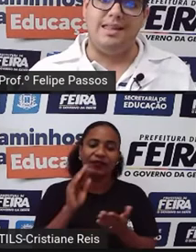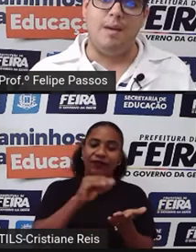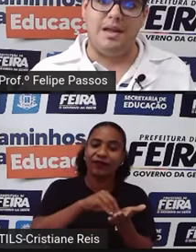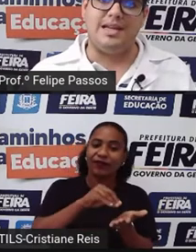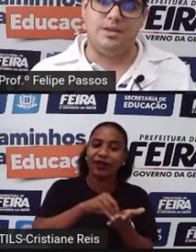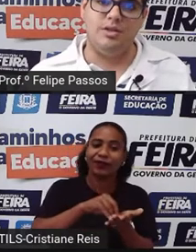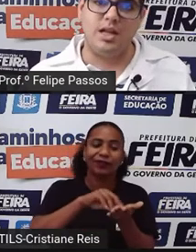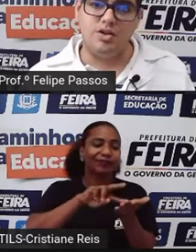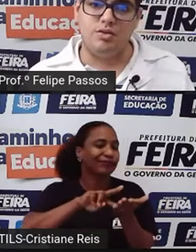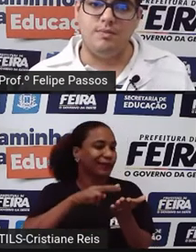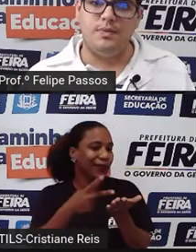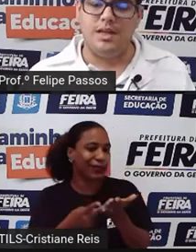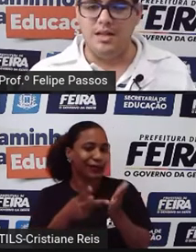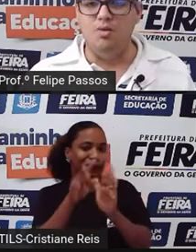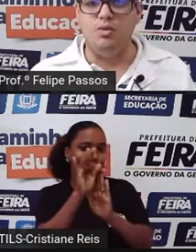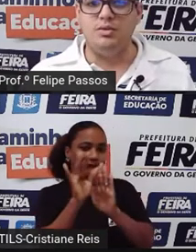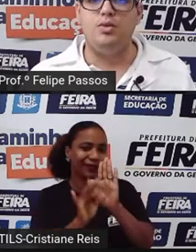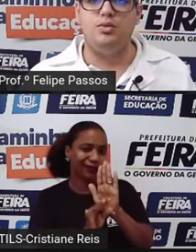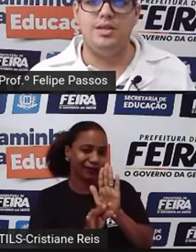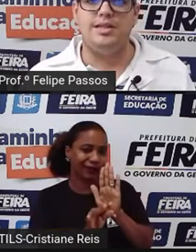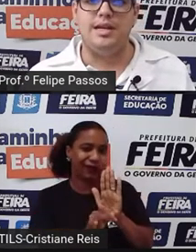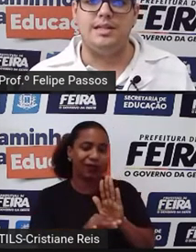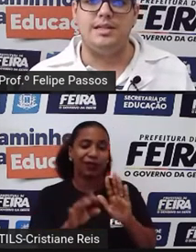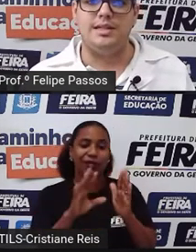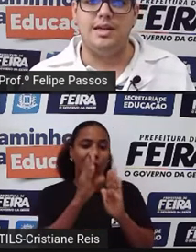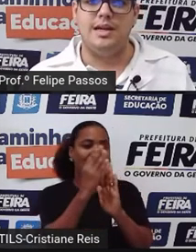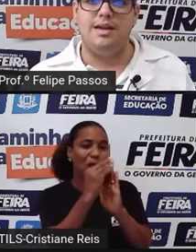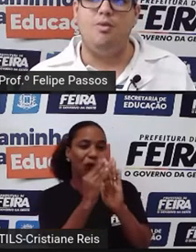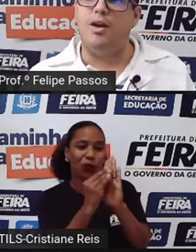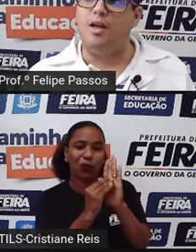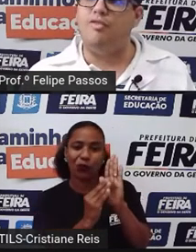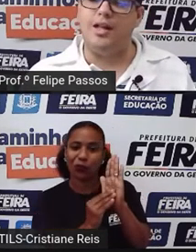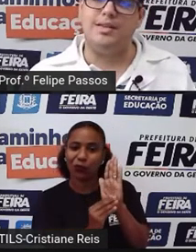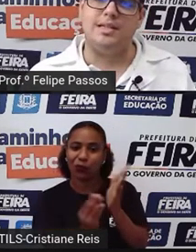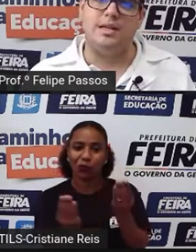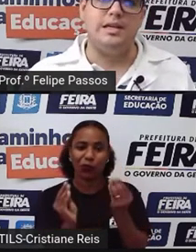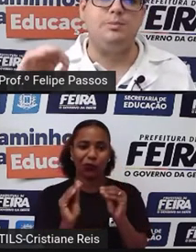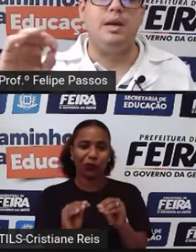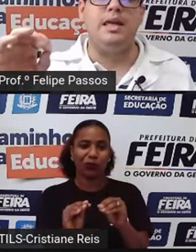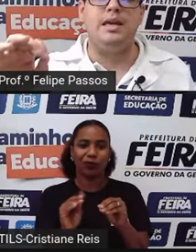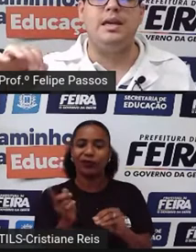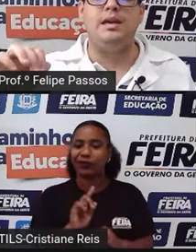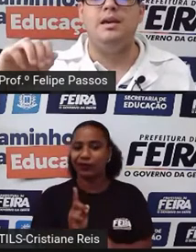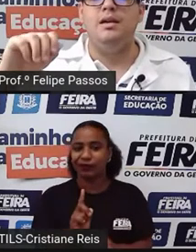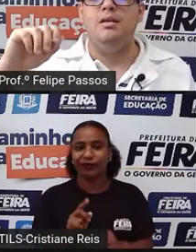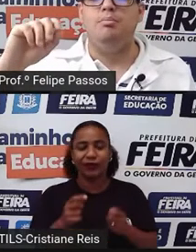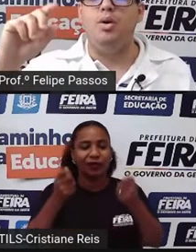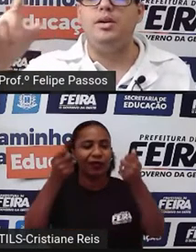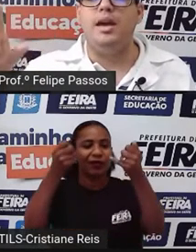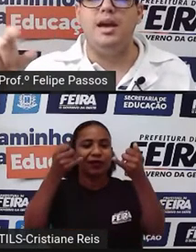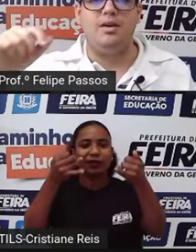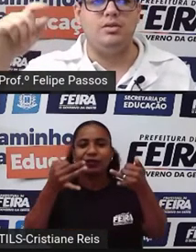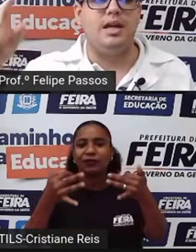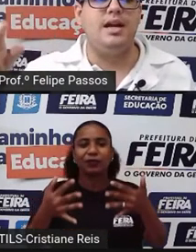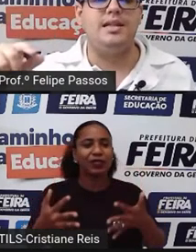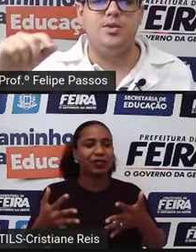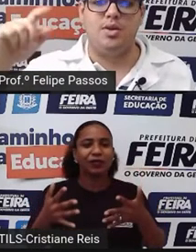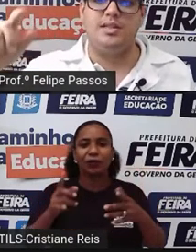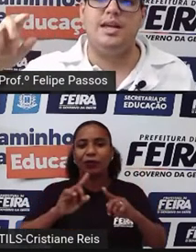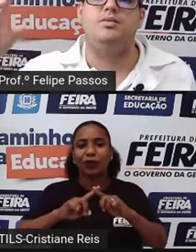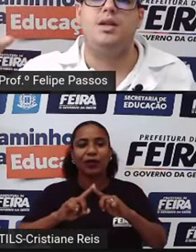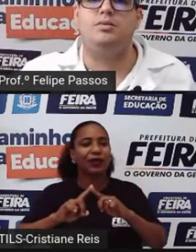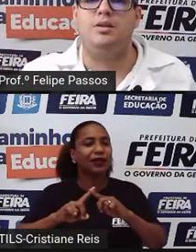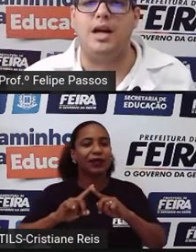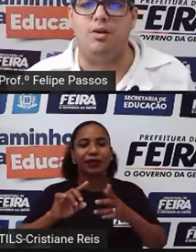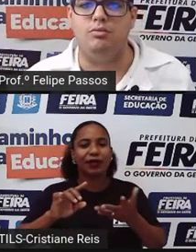é a interpretação de texto e não o conteúdo de ciências. Eu falo assim, explique por que acontece o